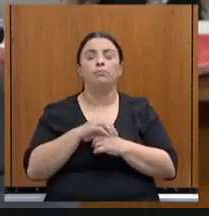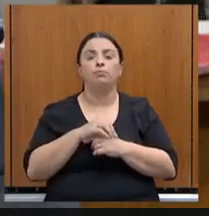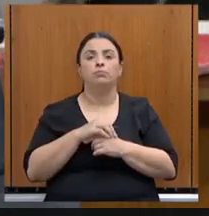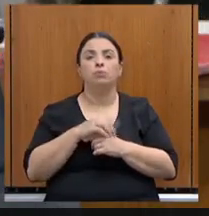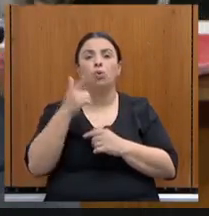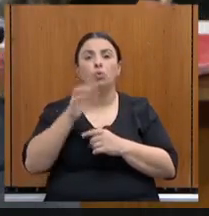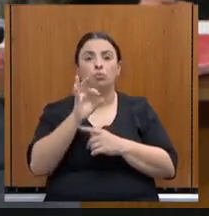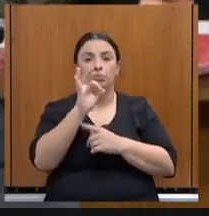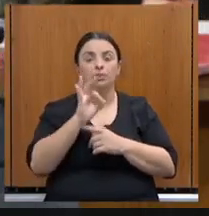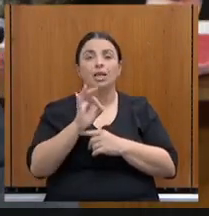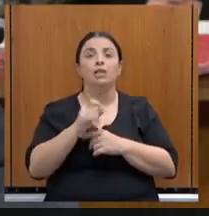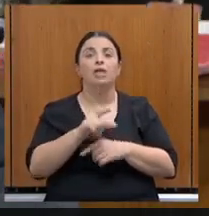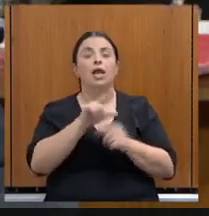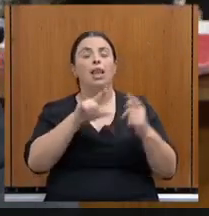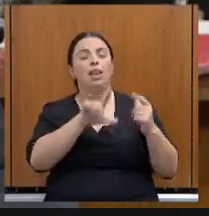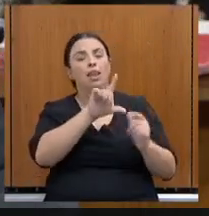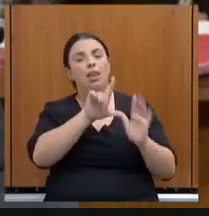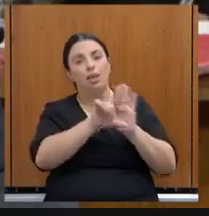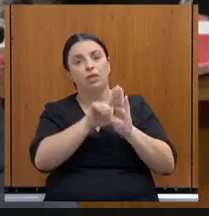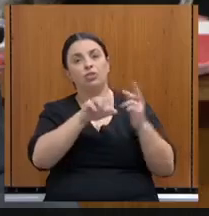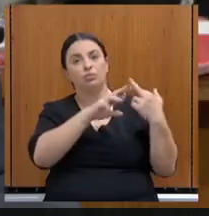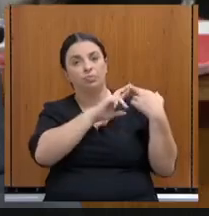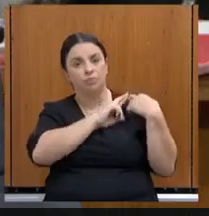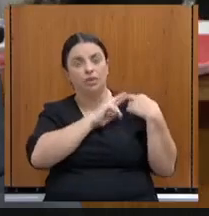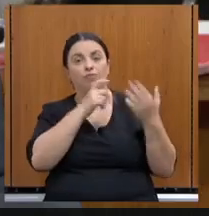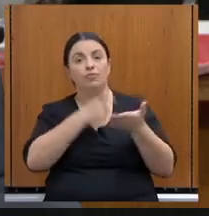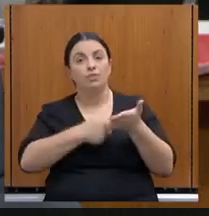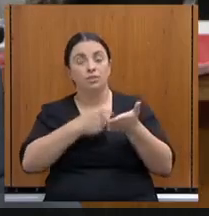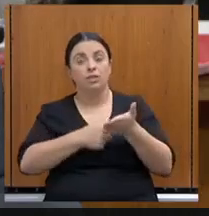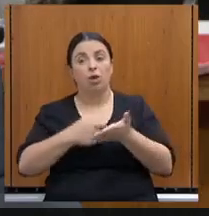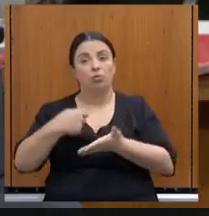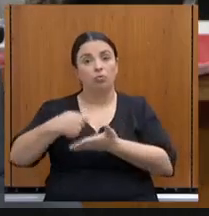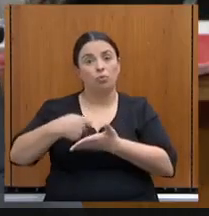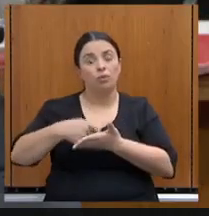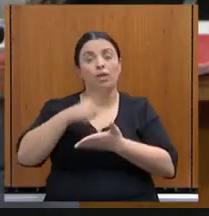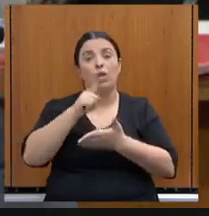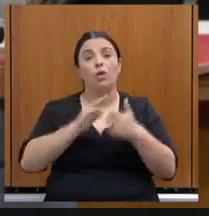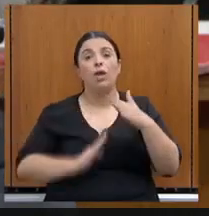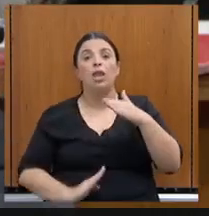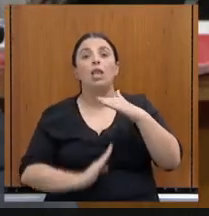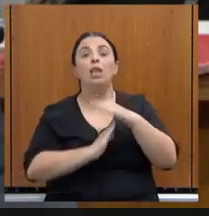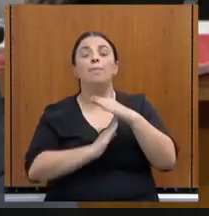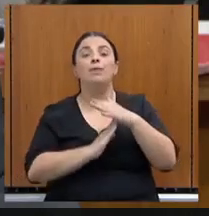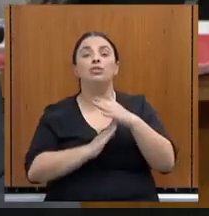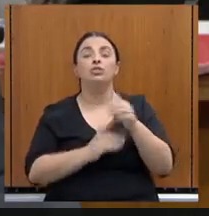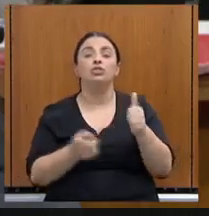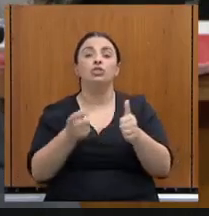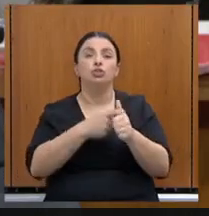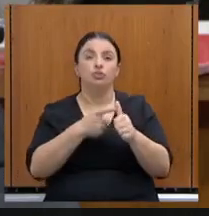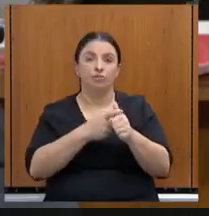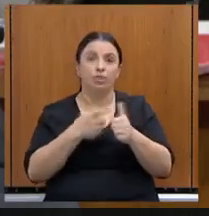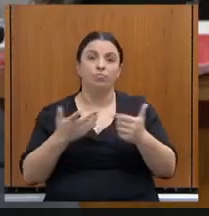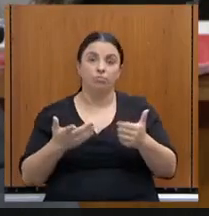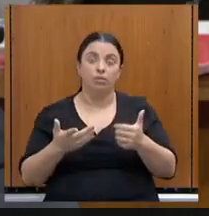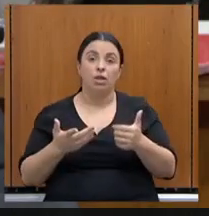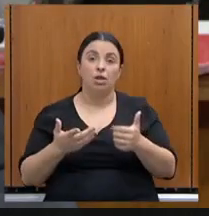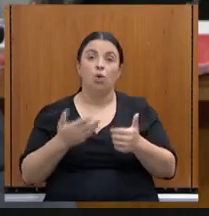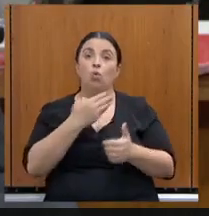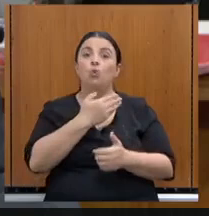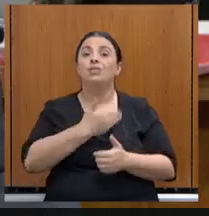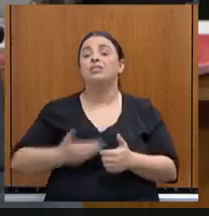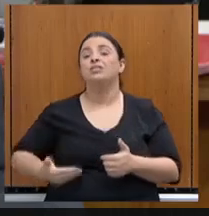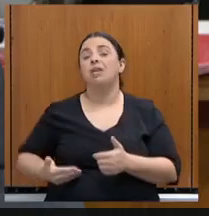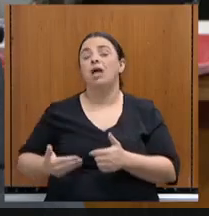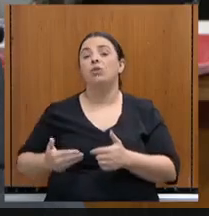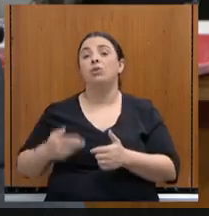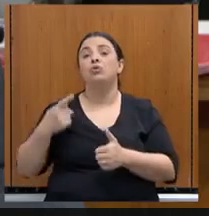a Lei de Responsabilidade Fiscal nos impõe, que é o limite de endividamento, da dívida pública do Estado de Minas Gerais.